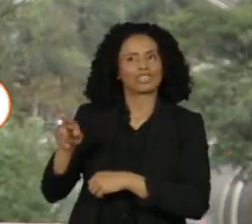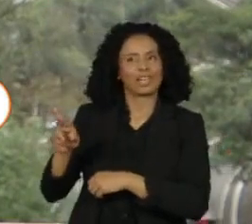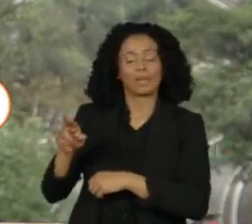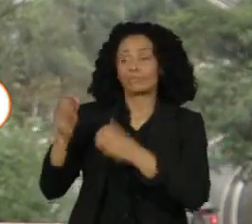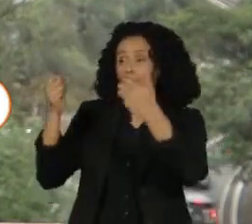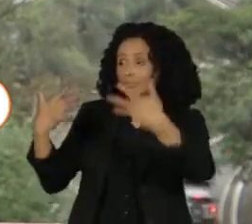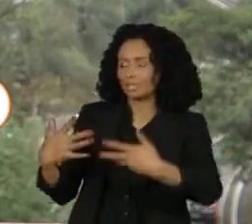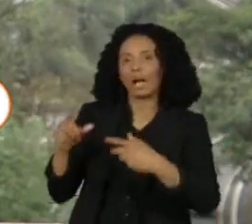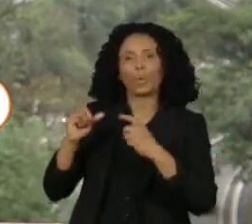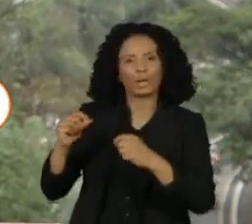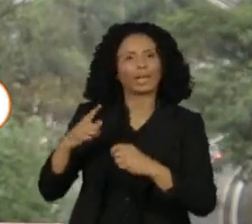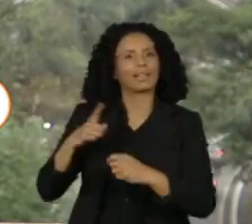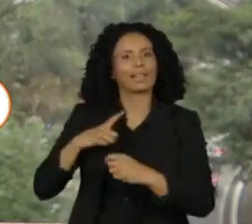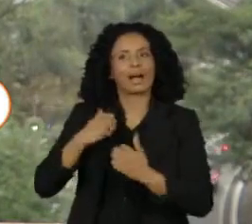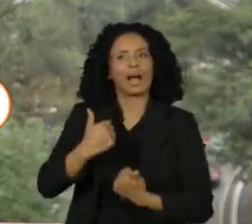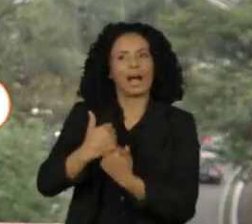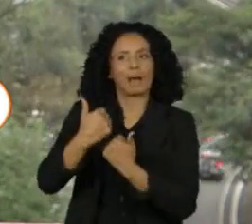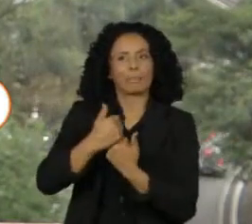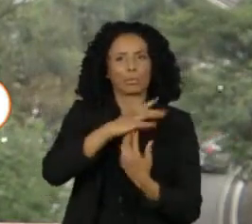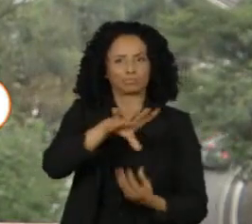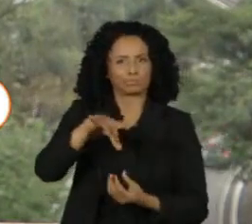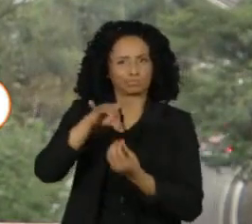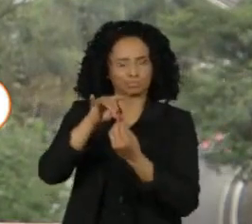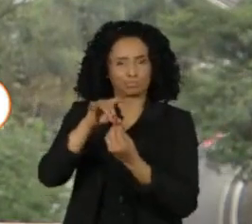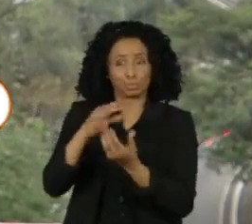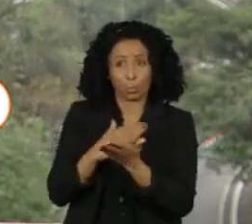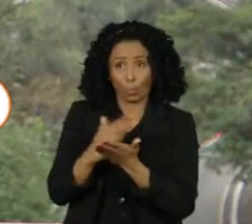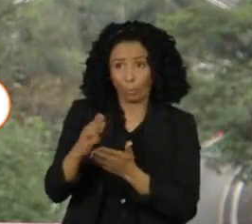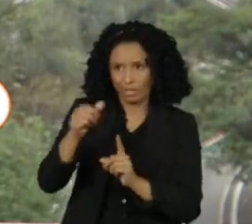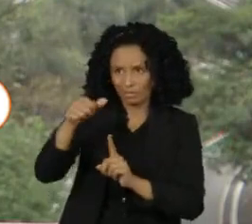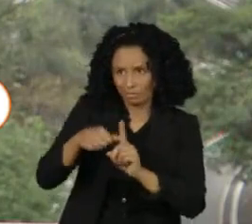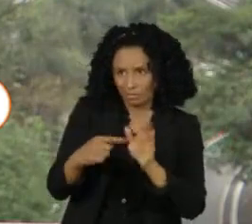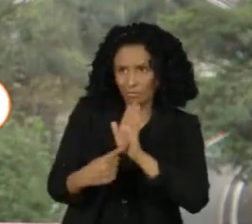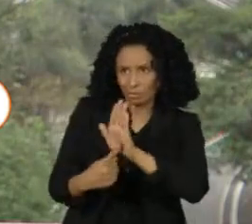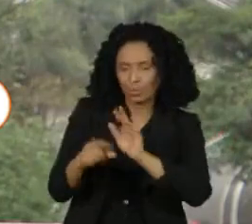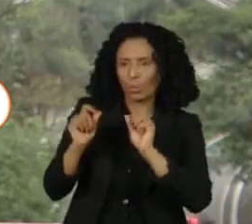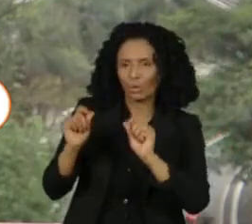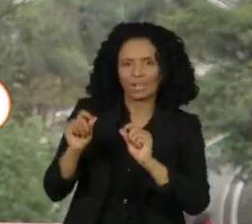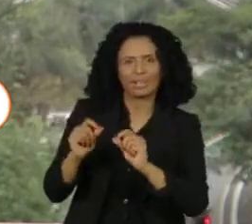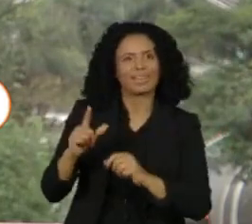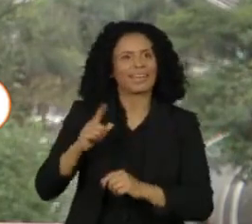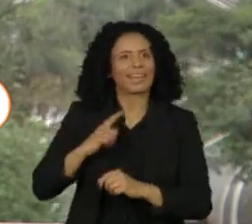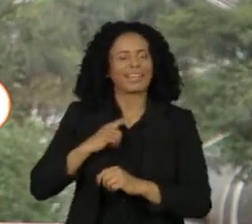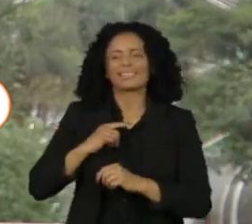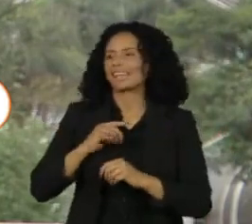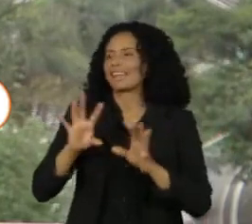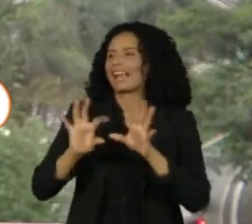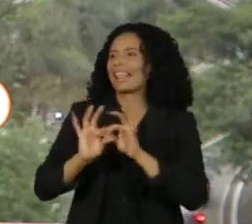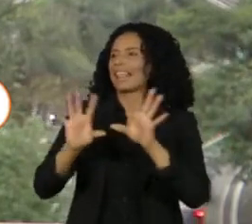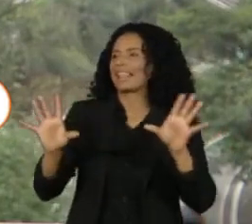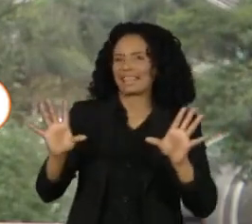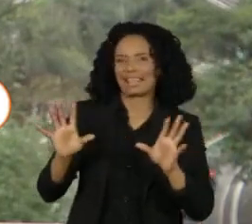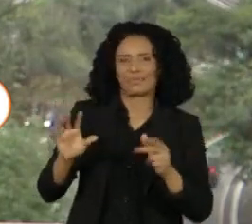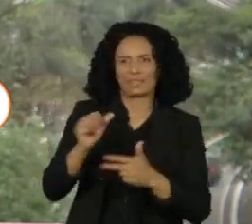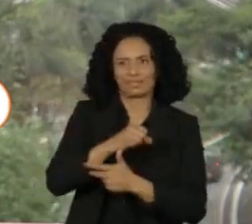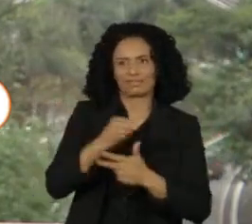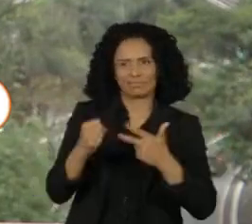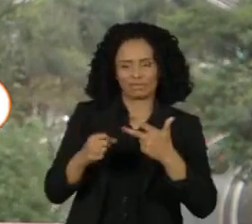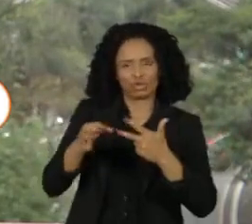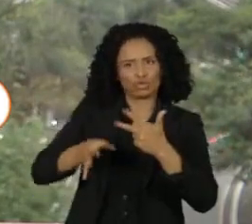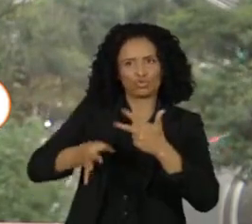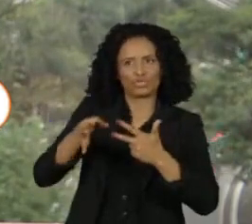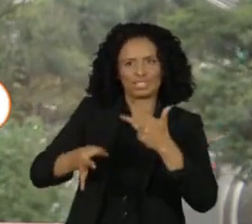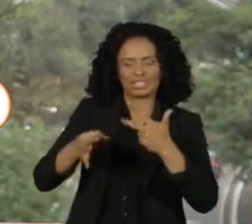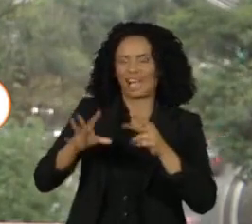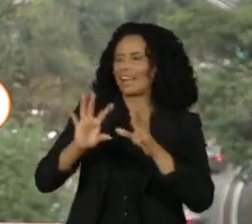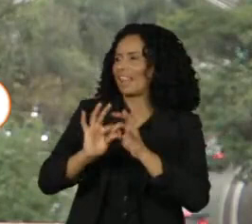democracia, divulgado no início desse mês, não deveria ter dado tanta ênfase ao Poder Judiciário, já que eles consideram que